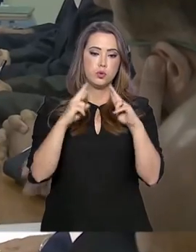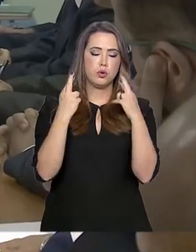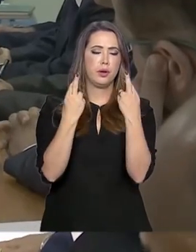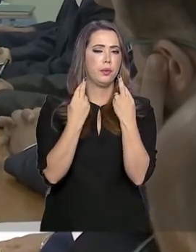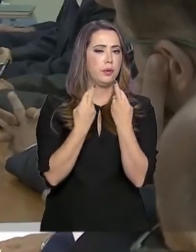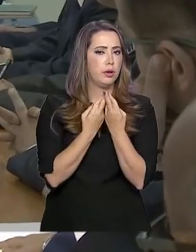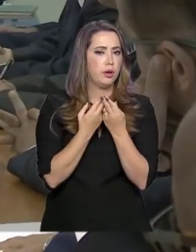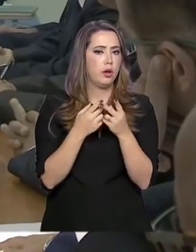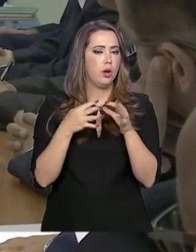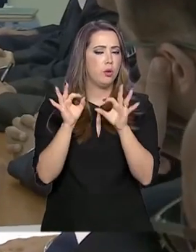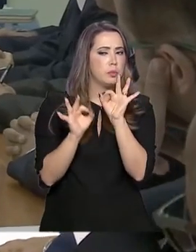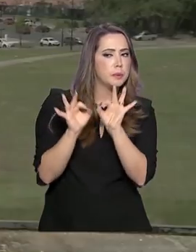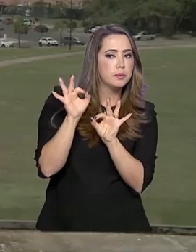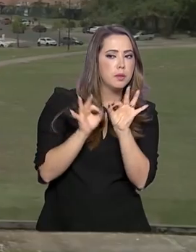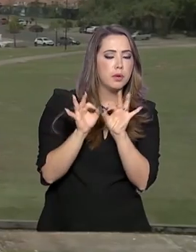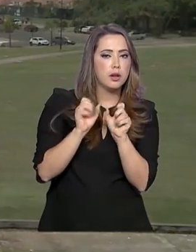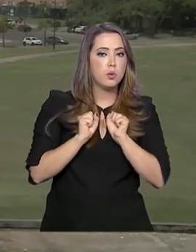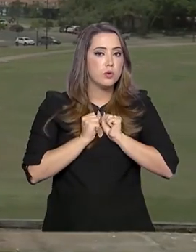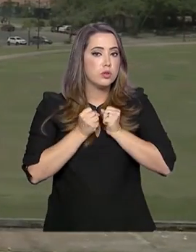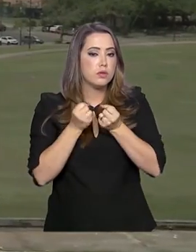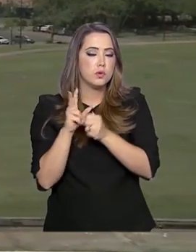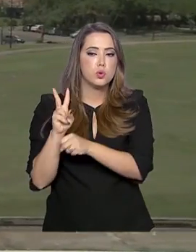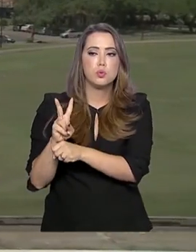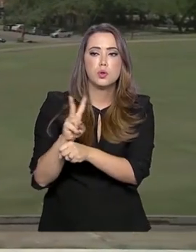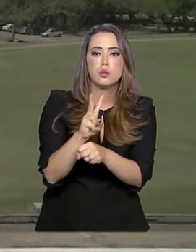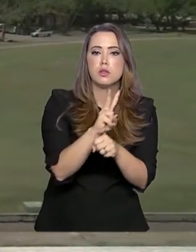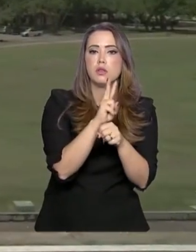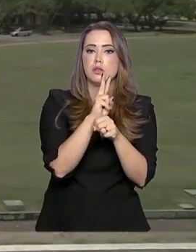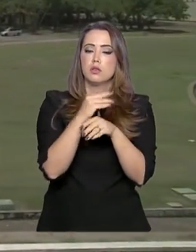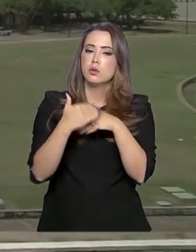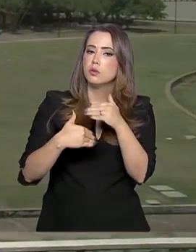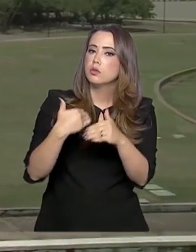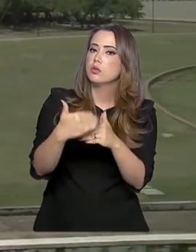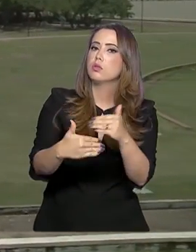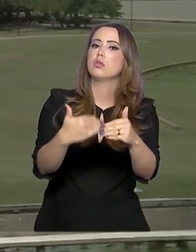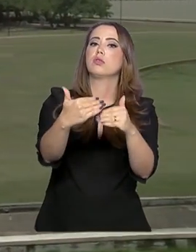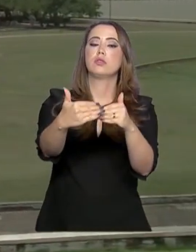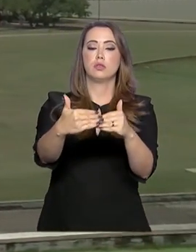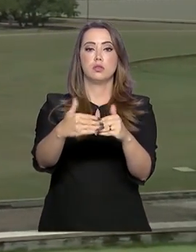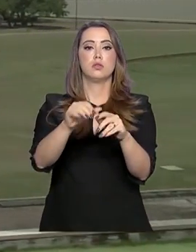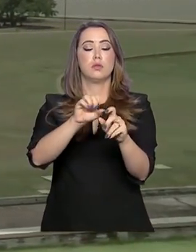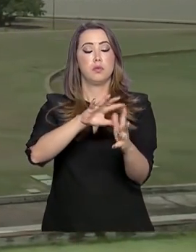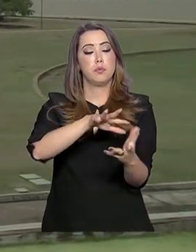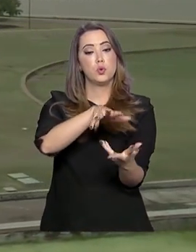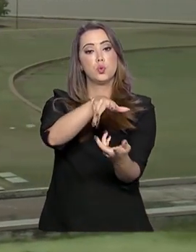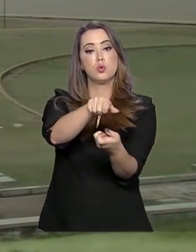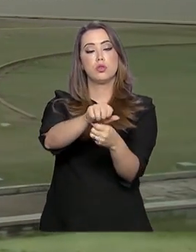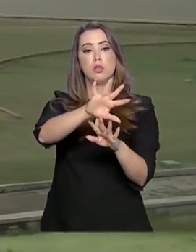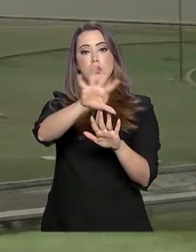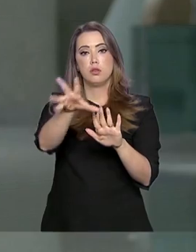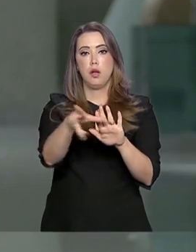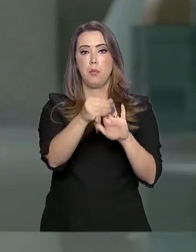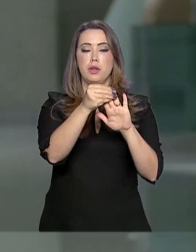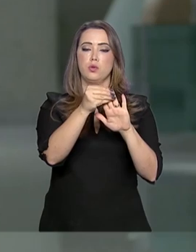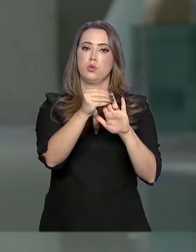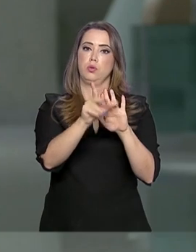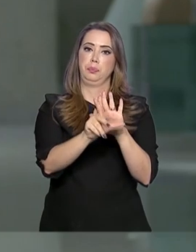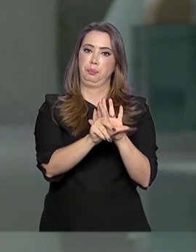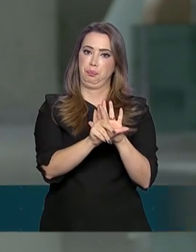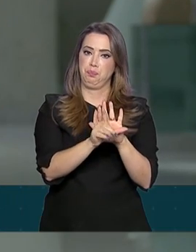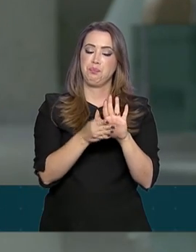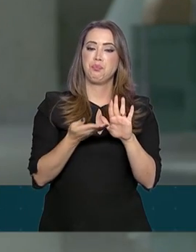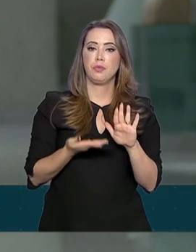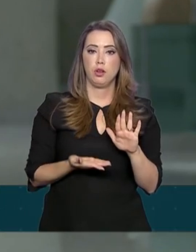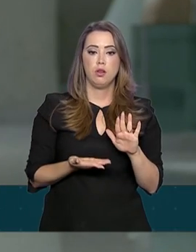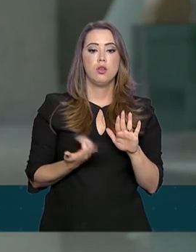alinhar os esforços voltados à preservação e ao desenvolvimento sustentável da Amazônia Legal. O Conselho